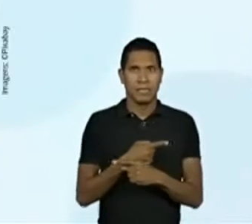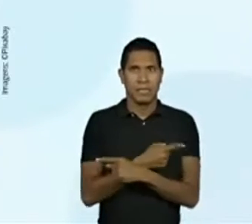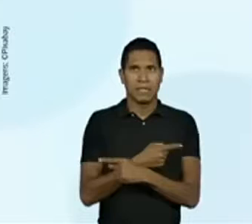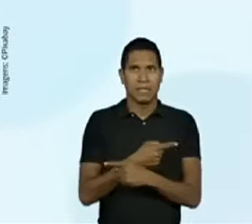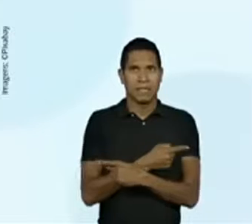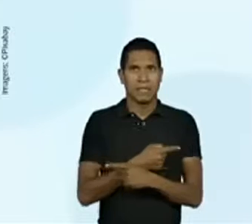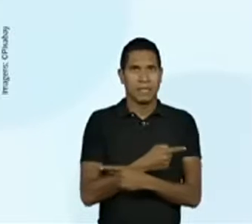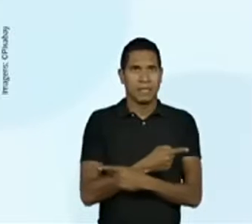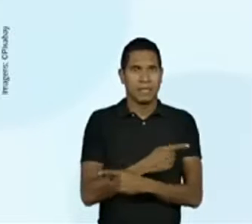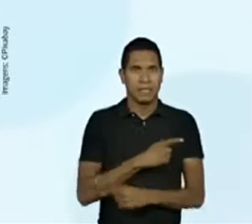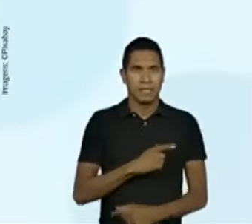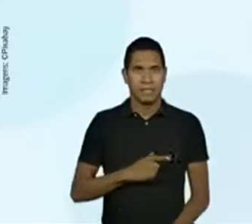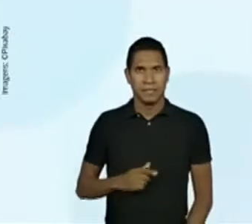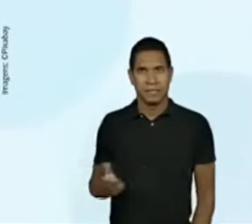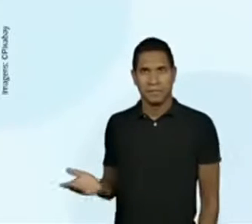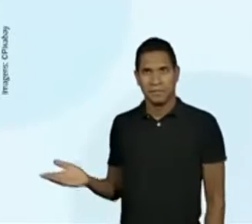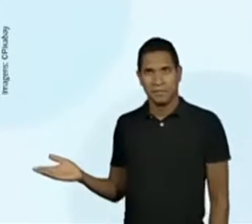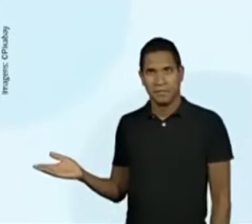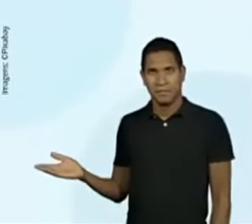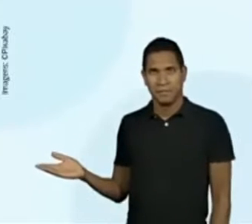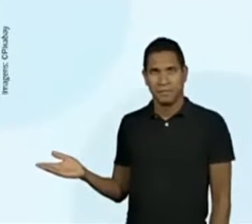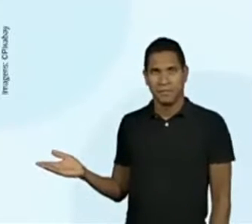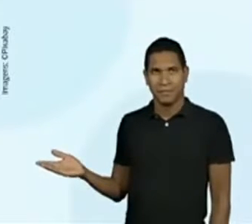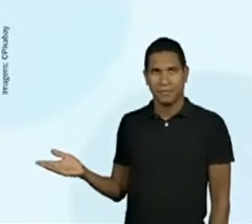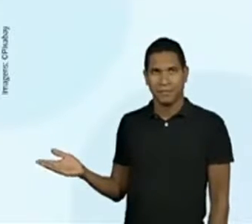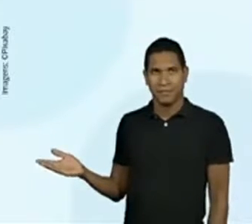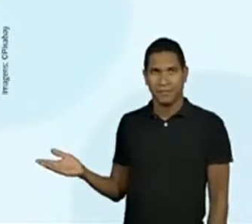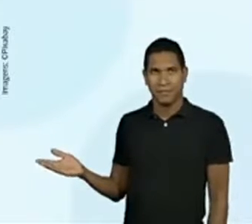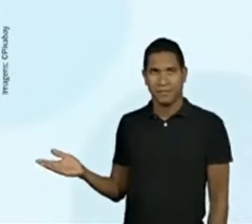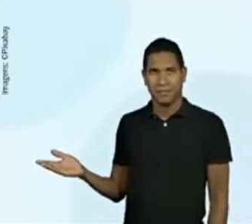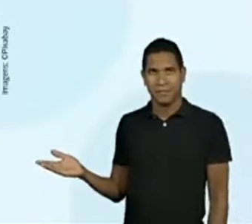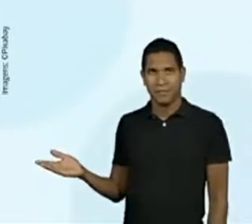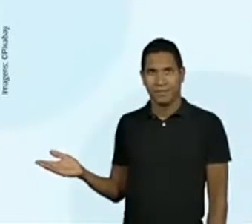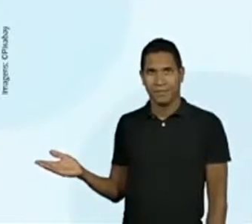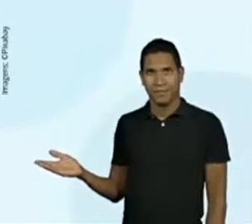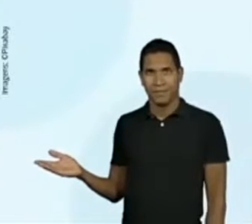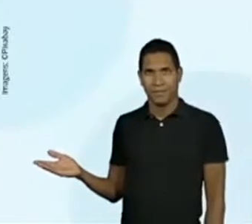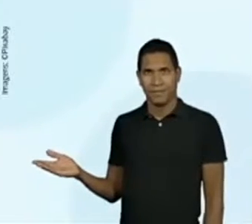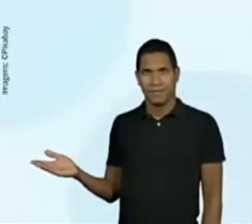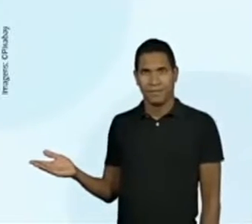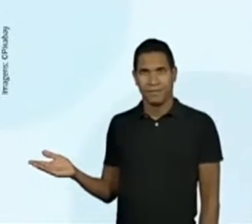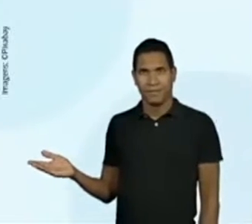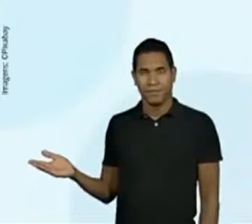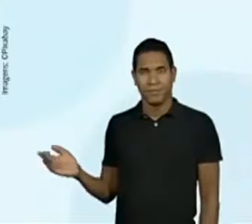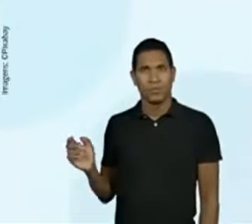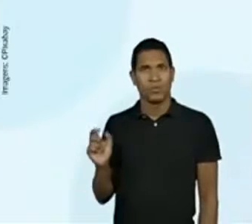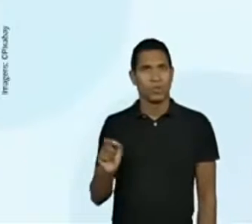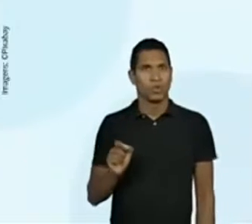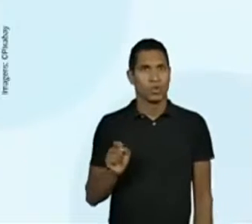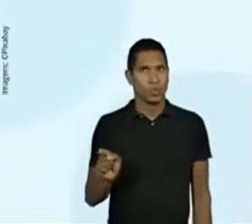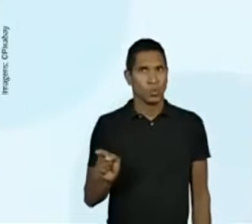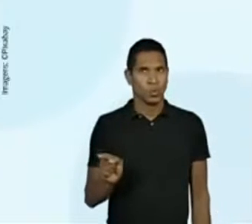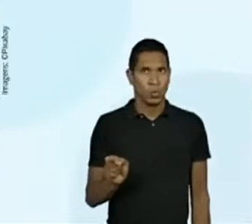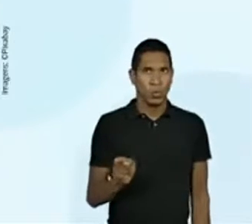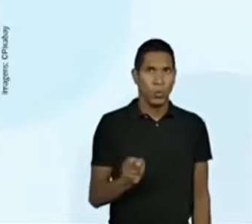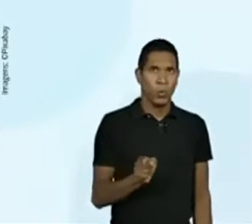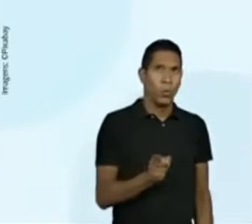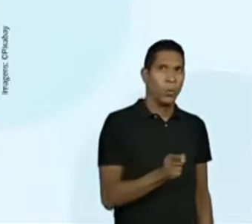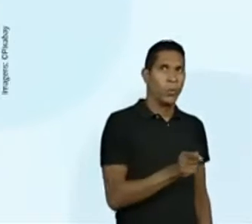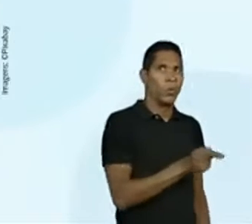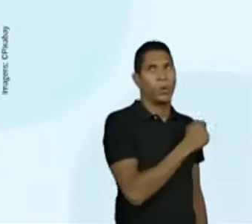Dessa seta para o lado direito, a gente pode afirmar que a temperatura